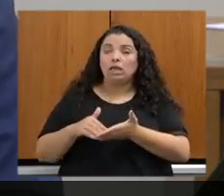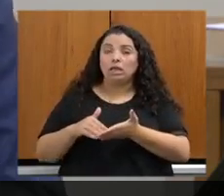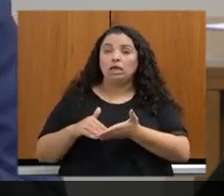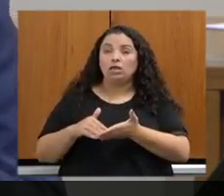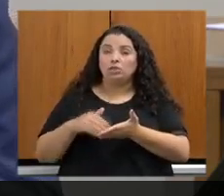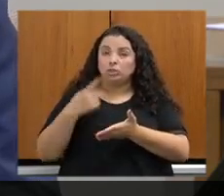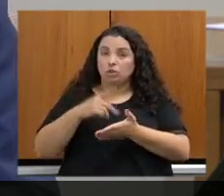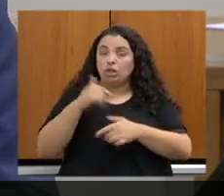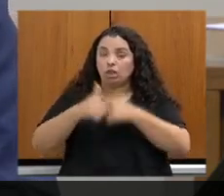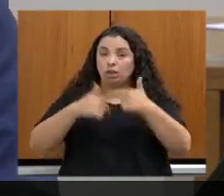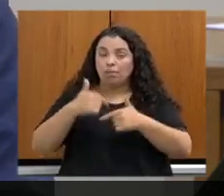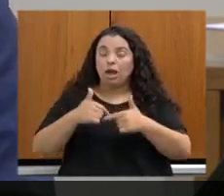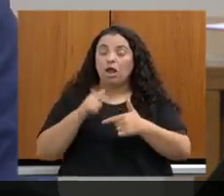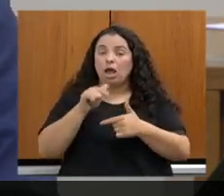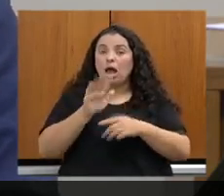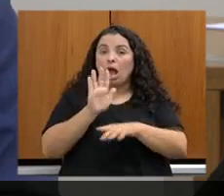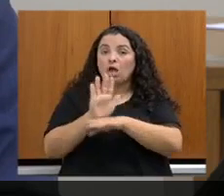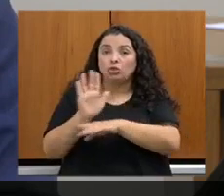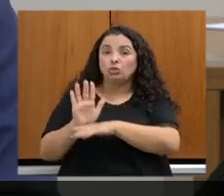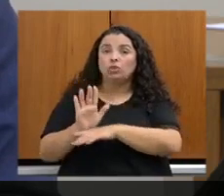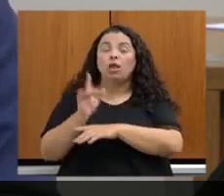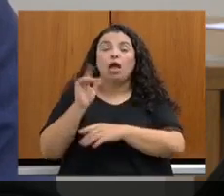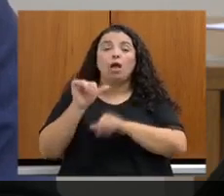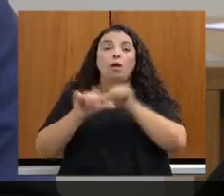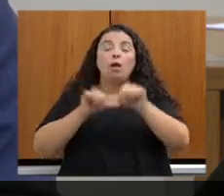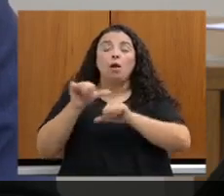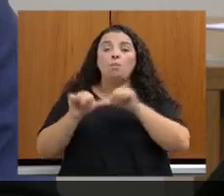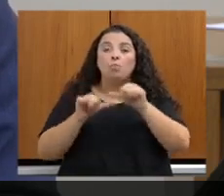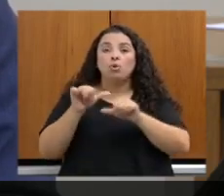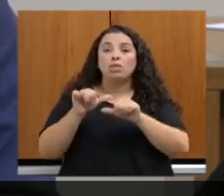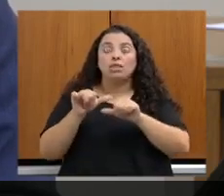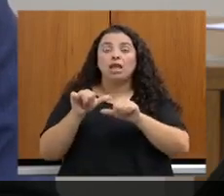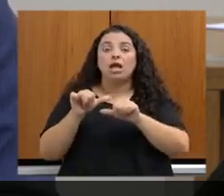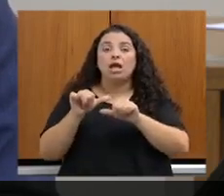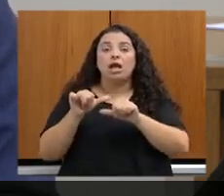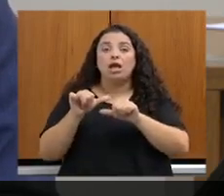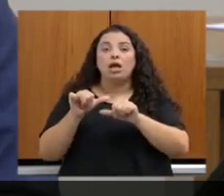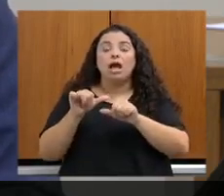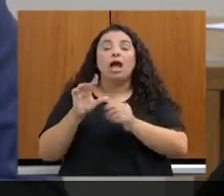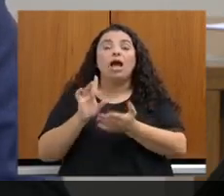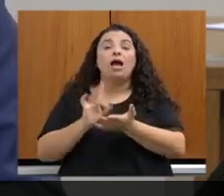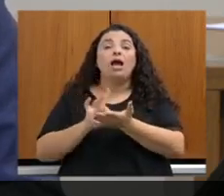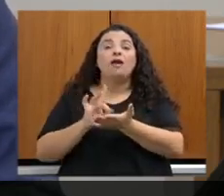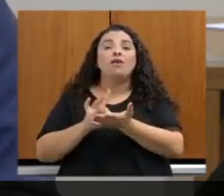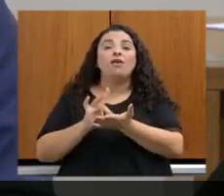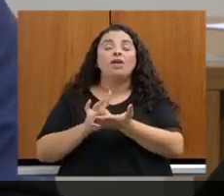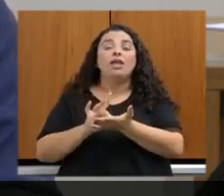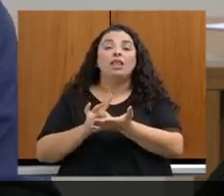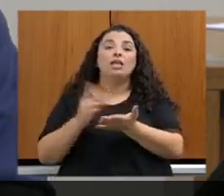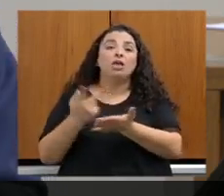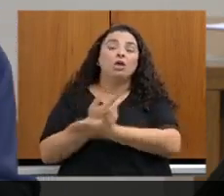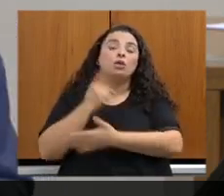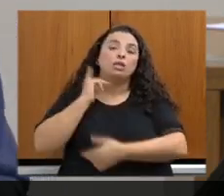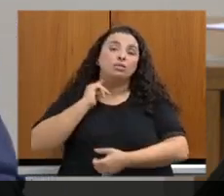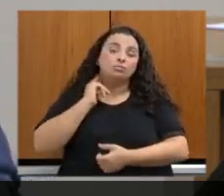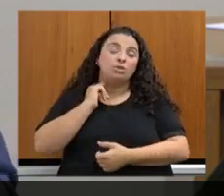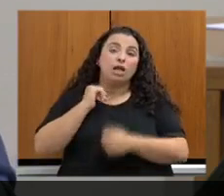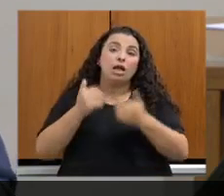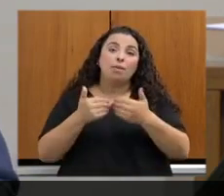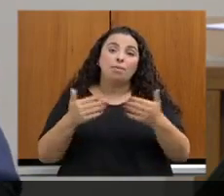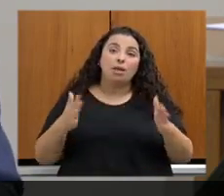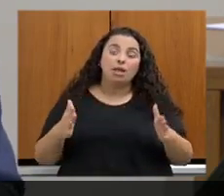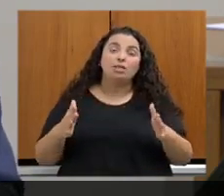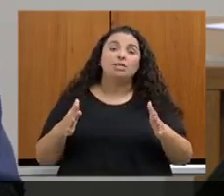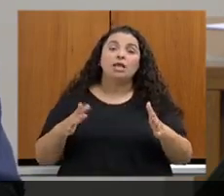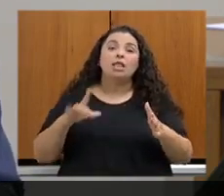realidade no Estado de Minas Gerais. A possibilidade de dar instrumento para ampliando para a possibilidade de compensações fora